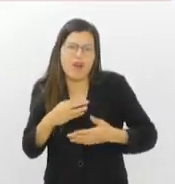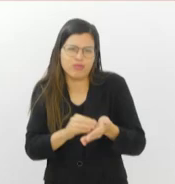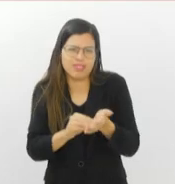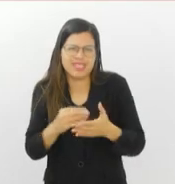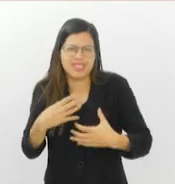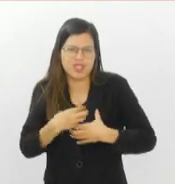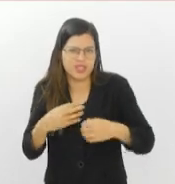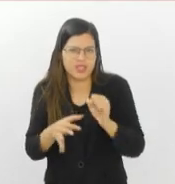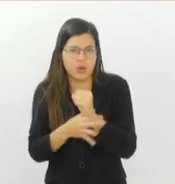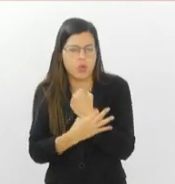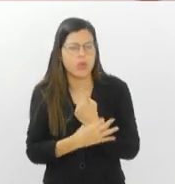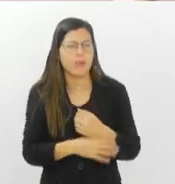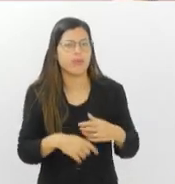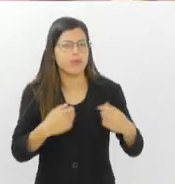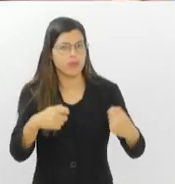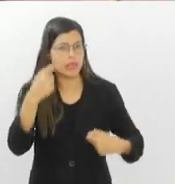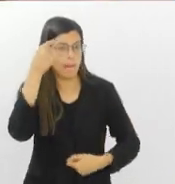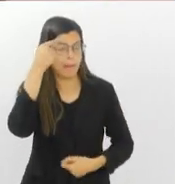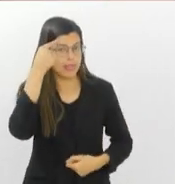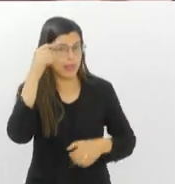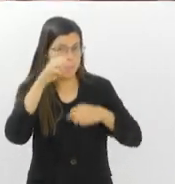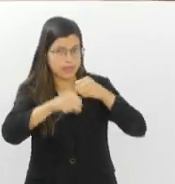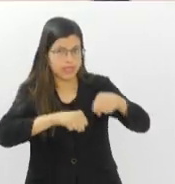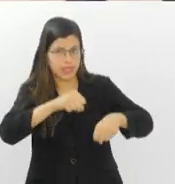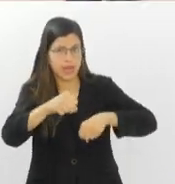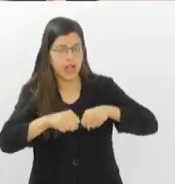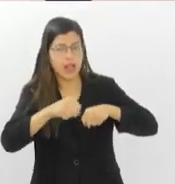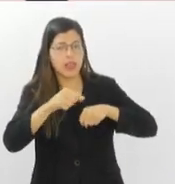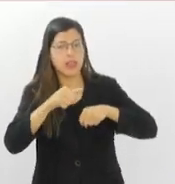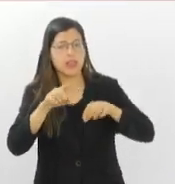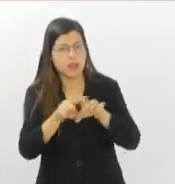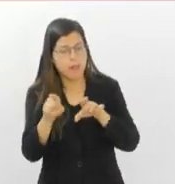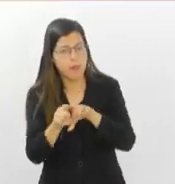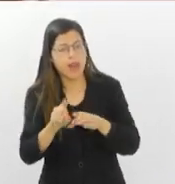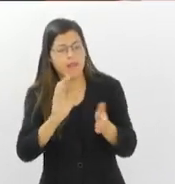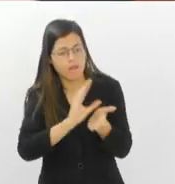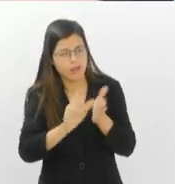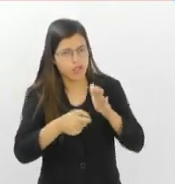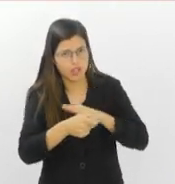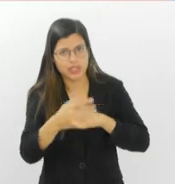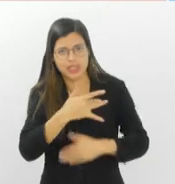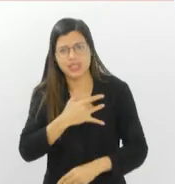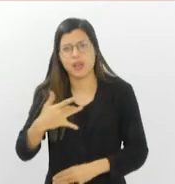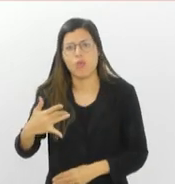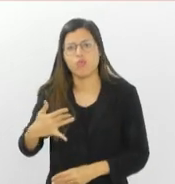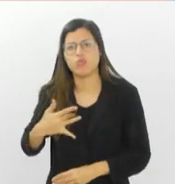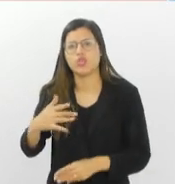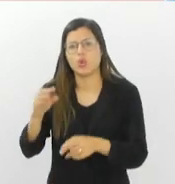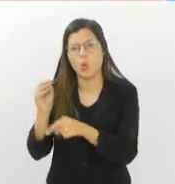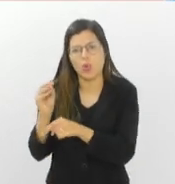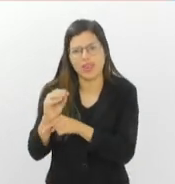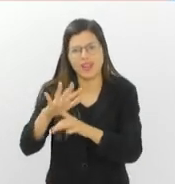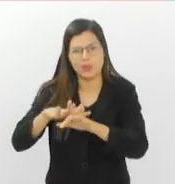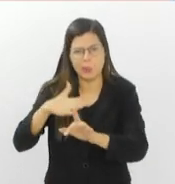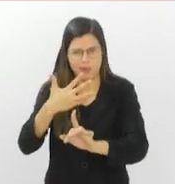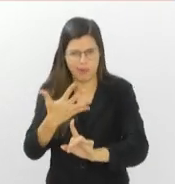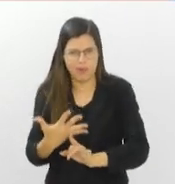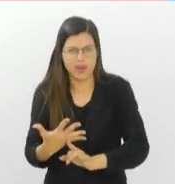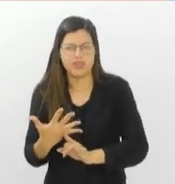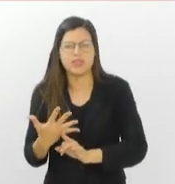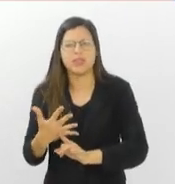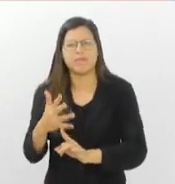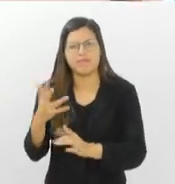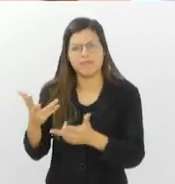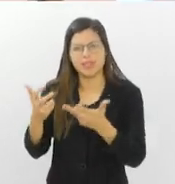que a bicicleta vai além de um meio de transporte também. É investir em saúde e preservação do meio ambiente também, né? A gente está vendo muitos desastres aí